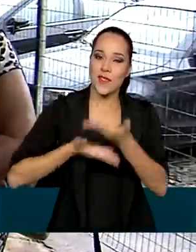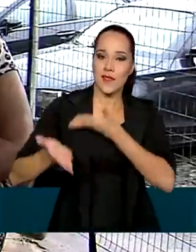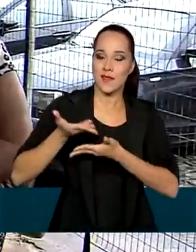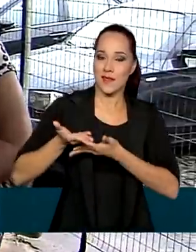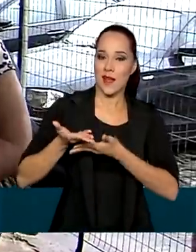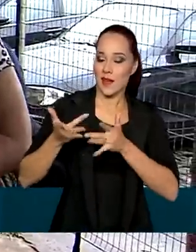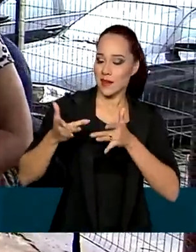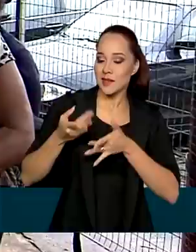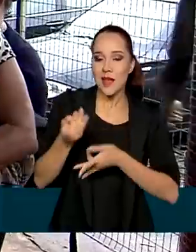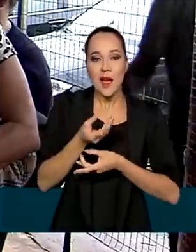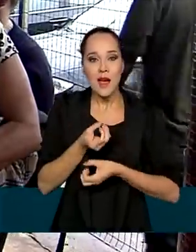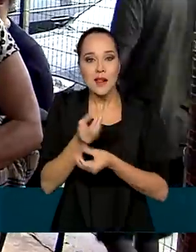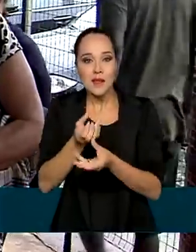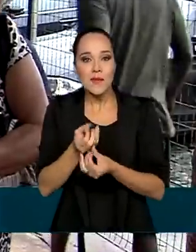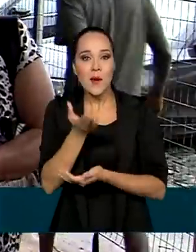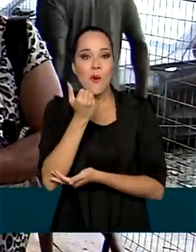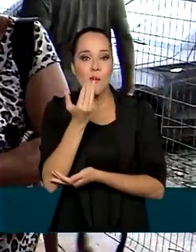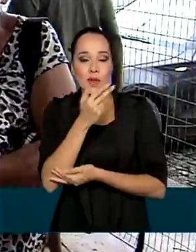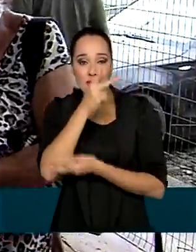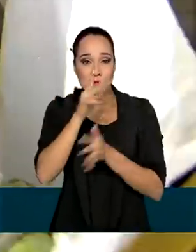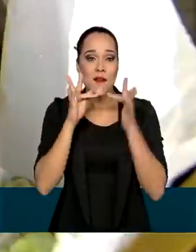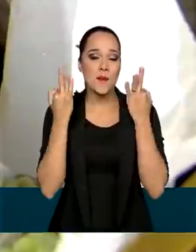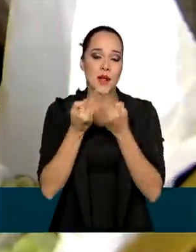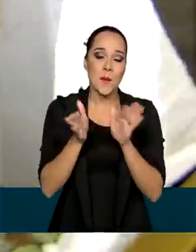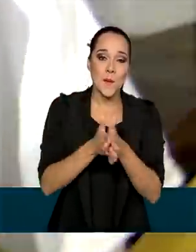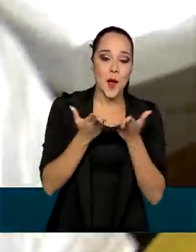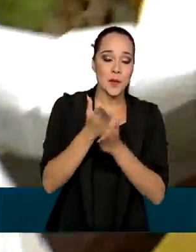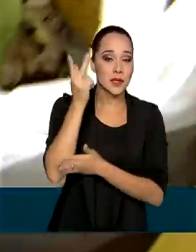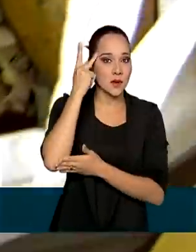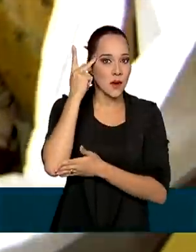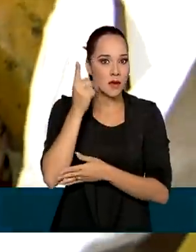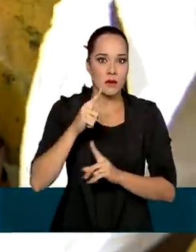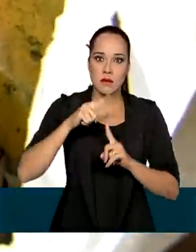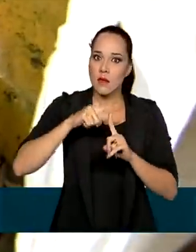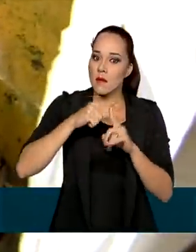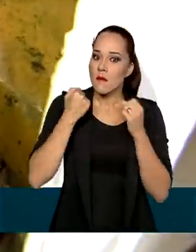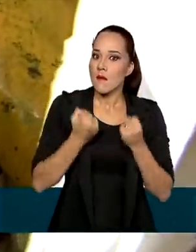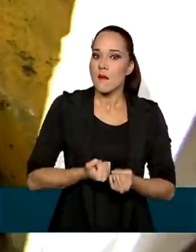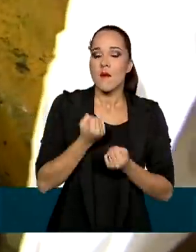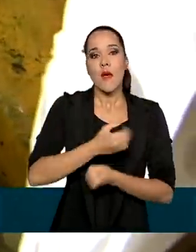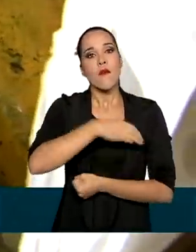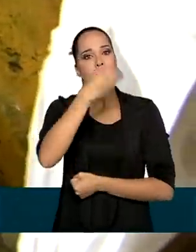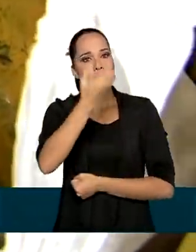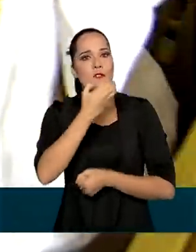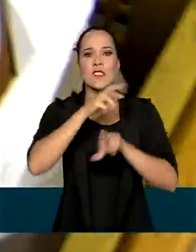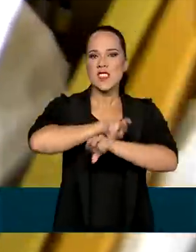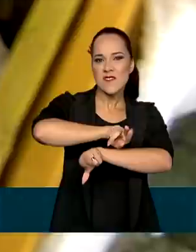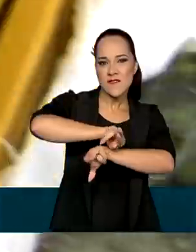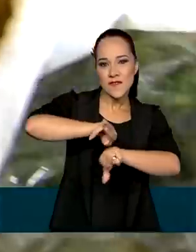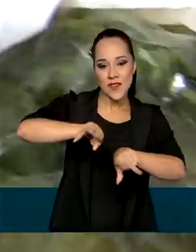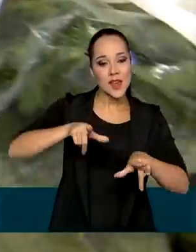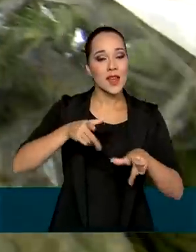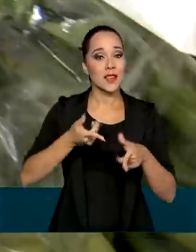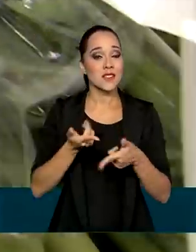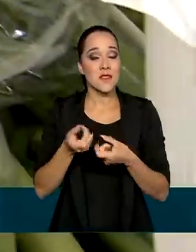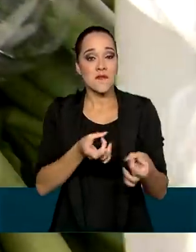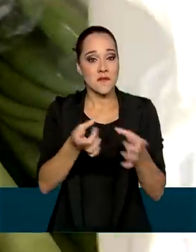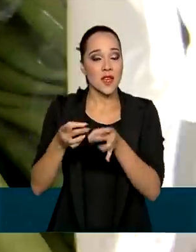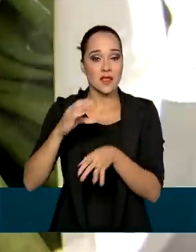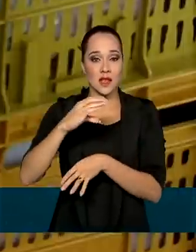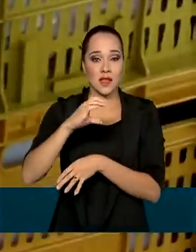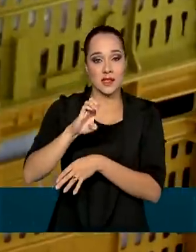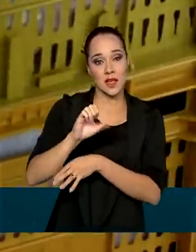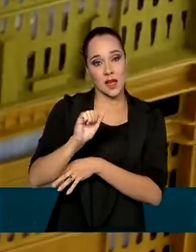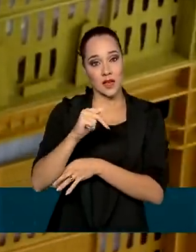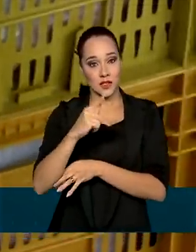a comida à mesa de famílias carentes de São Paulo. São toneladas de frutas, legumes e verduras comercializadas na CEA